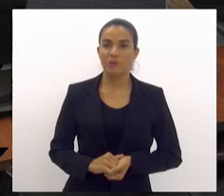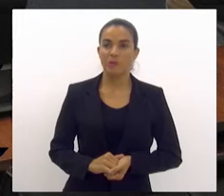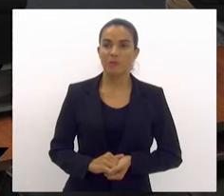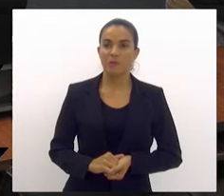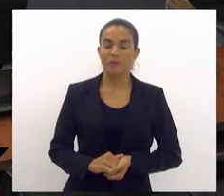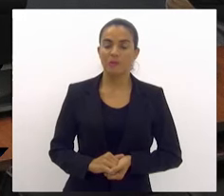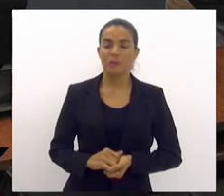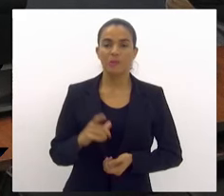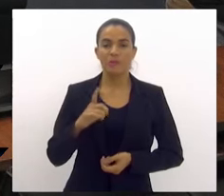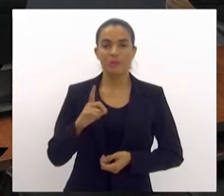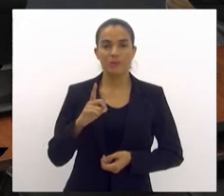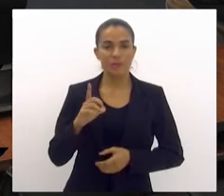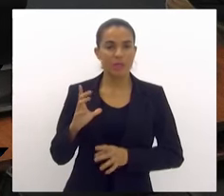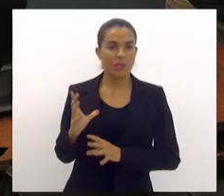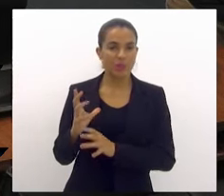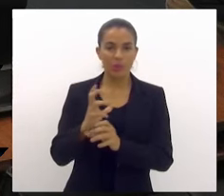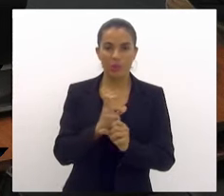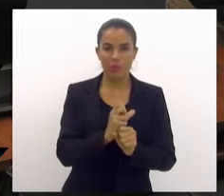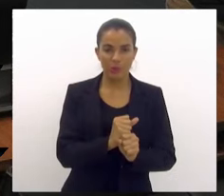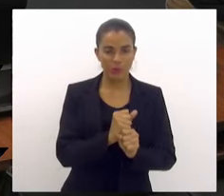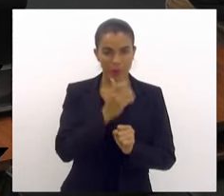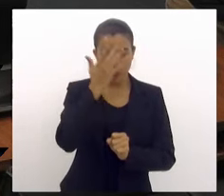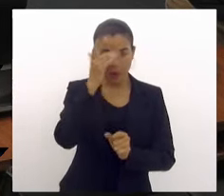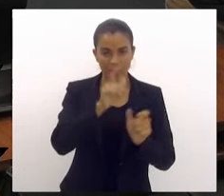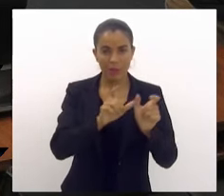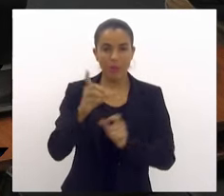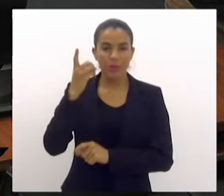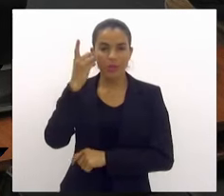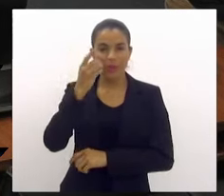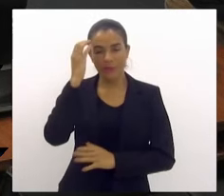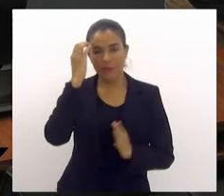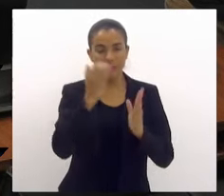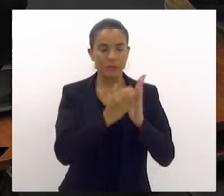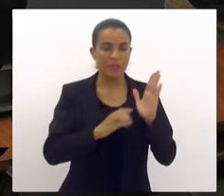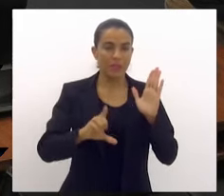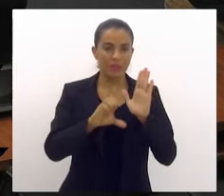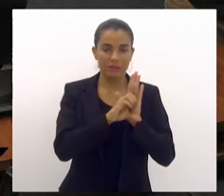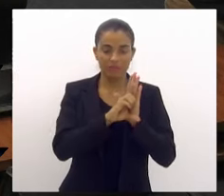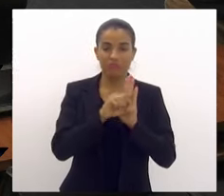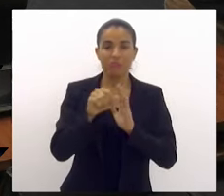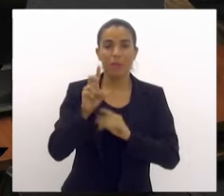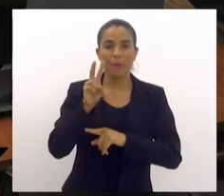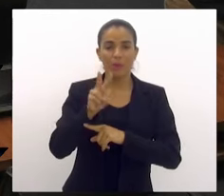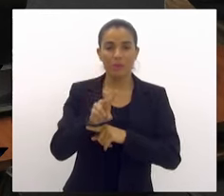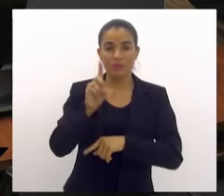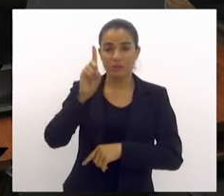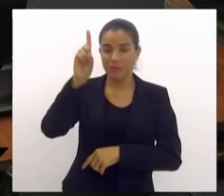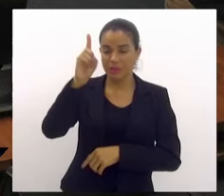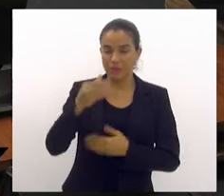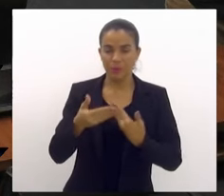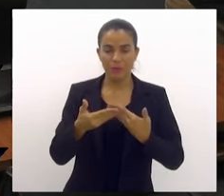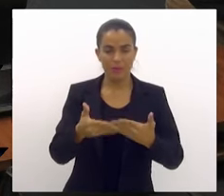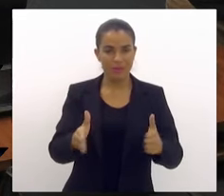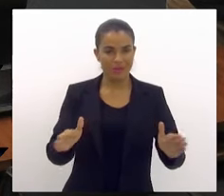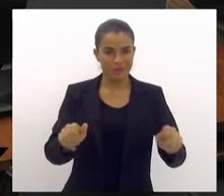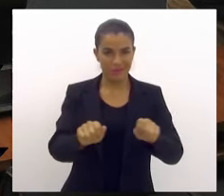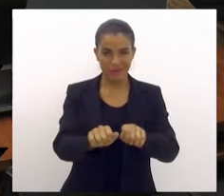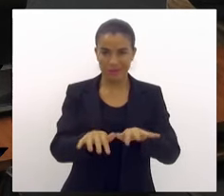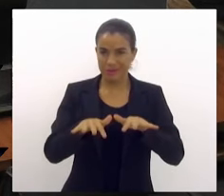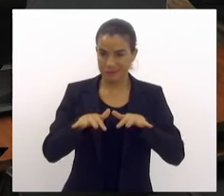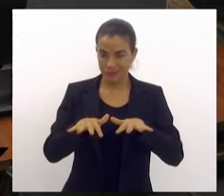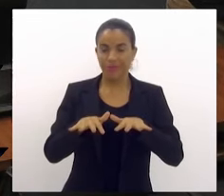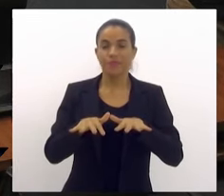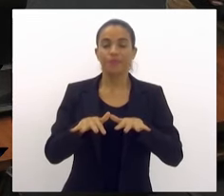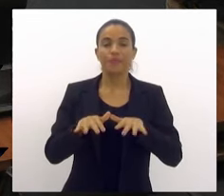Havendo número legal e sobre a proteção de Deus, iniciamos o nosso trabalho. Está aberta a sessão.